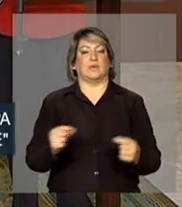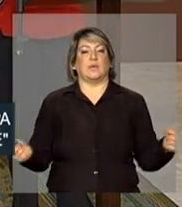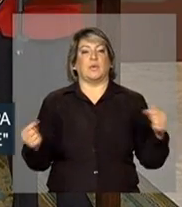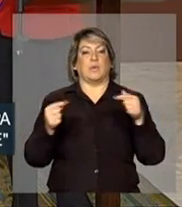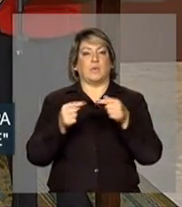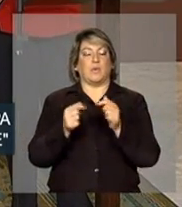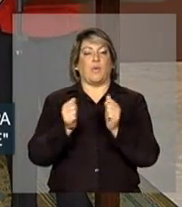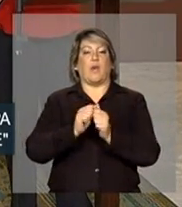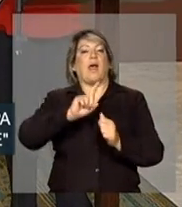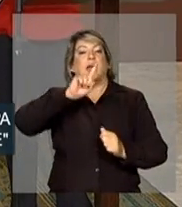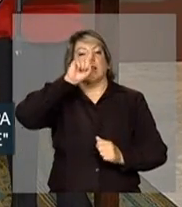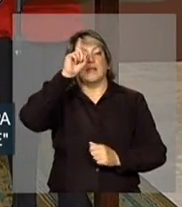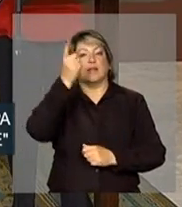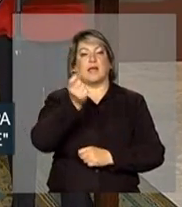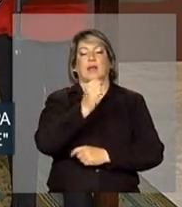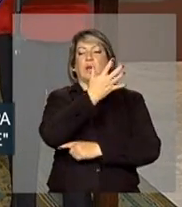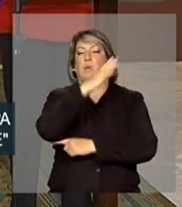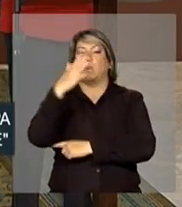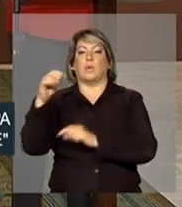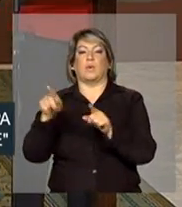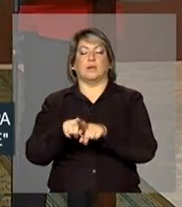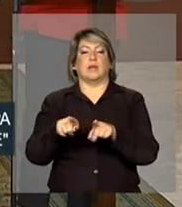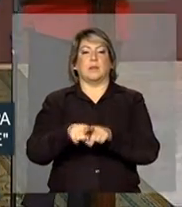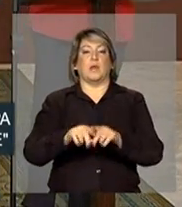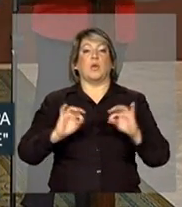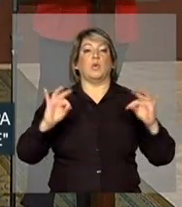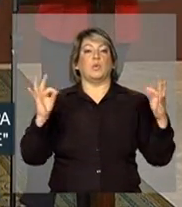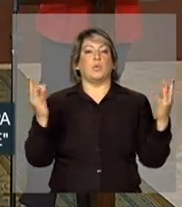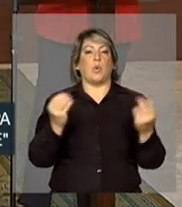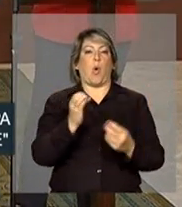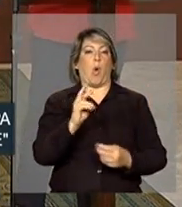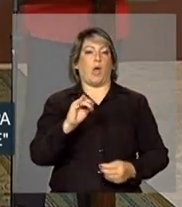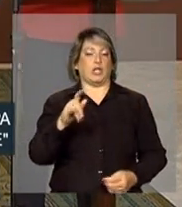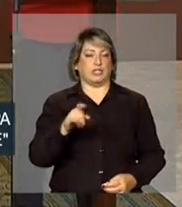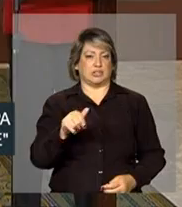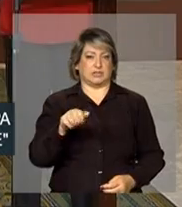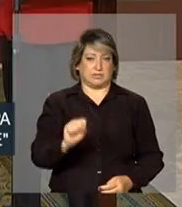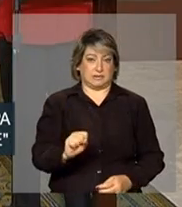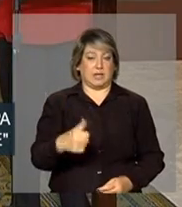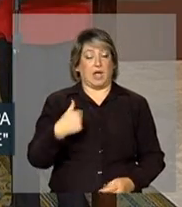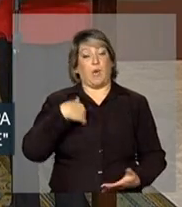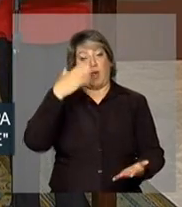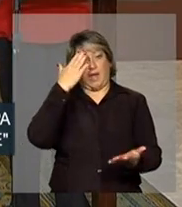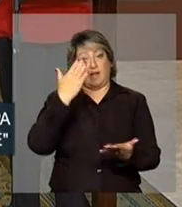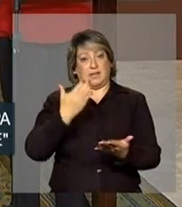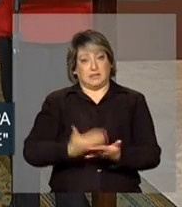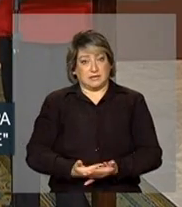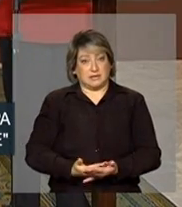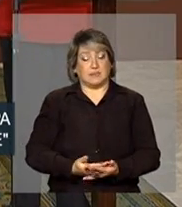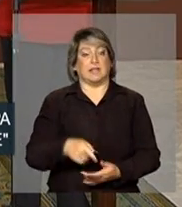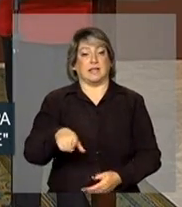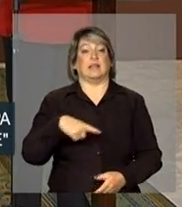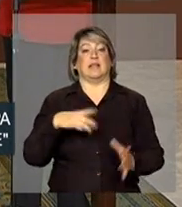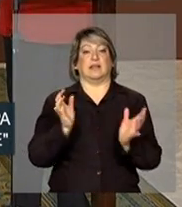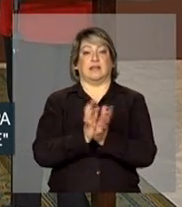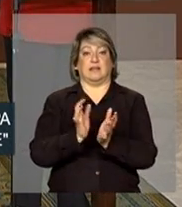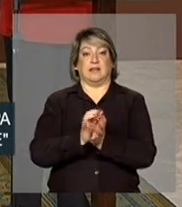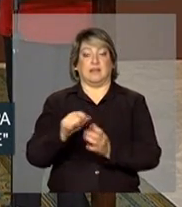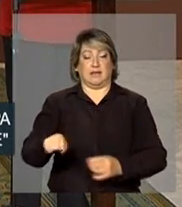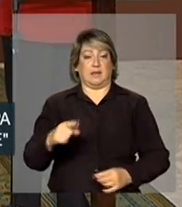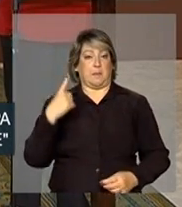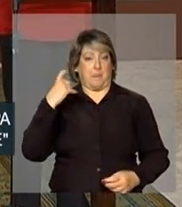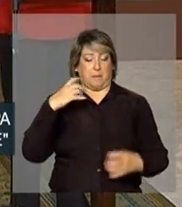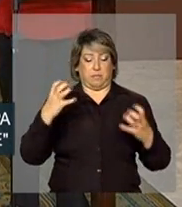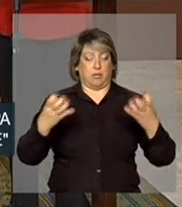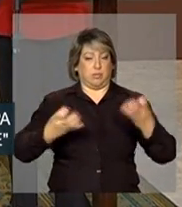com a natureza e com todos os orixás. Eu acredito que ele faz parte, que a cachirola faz